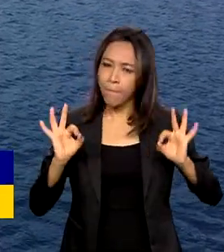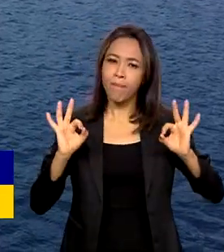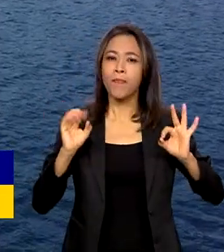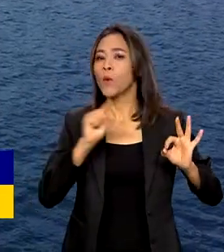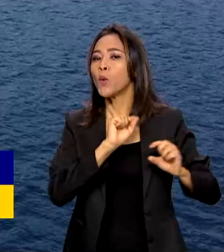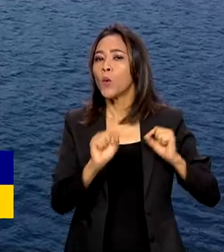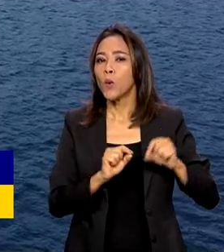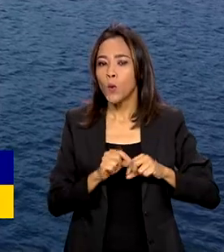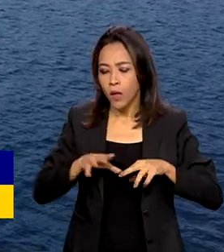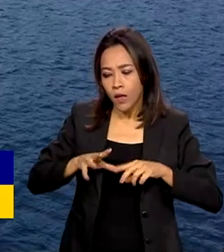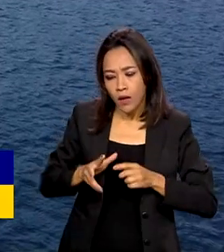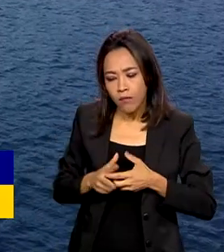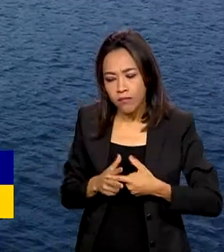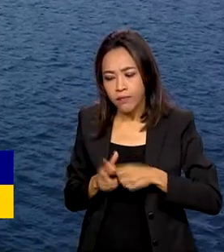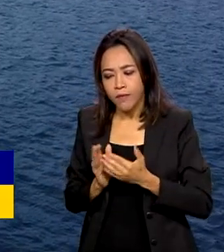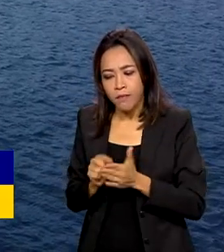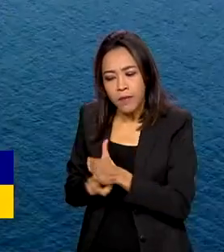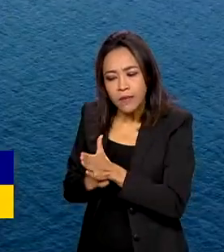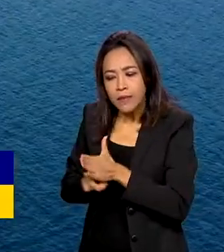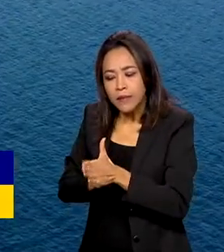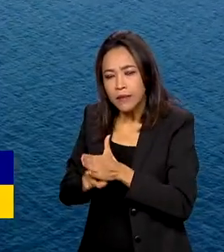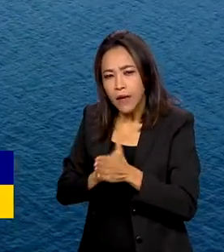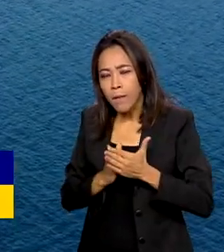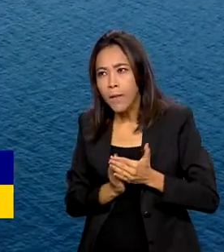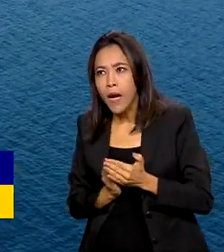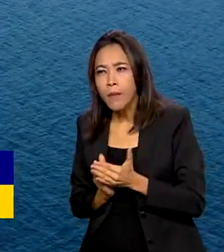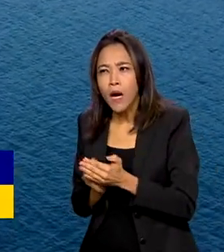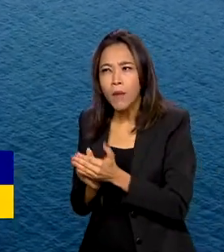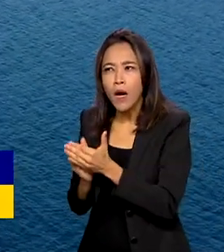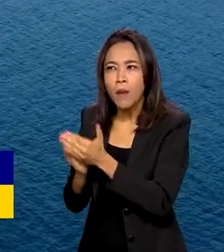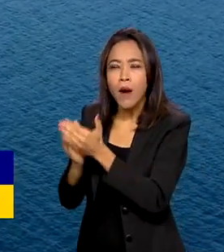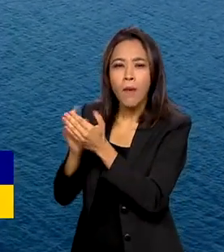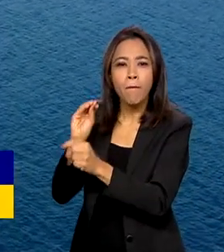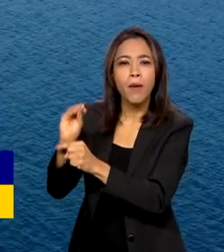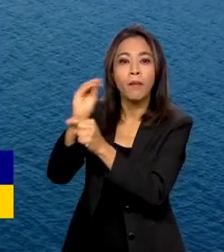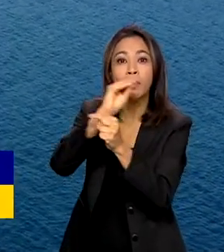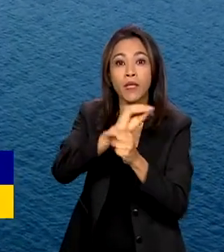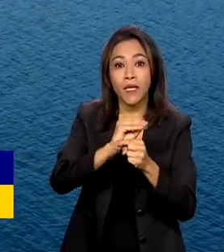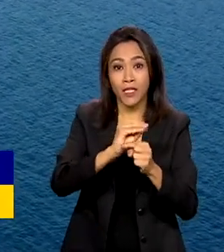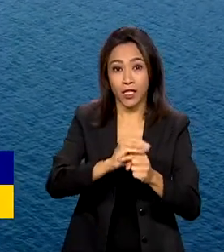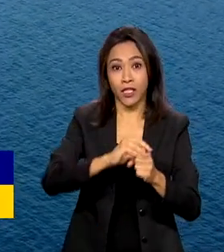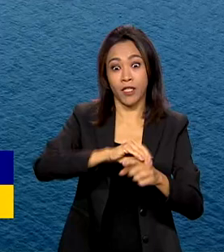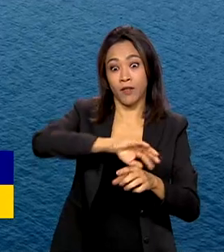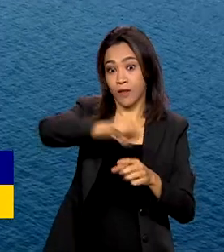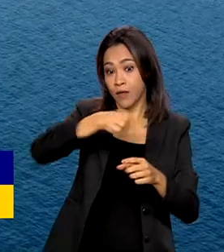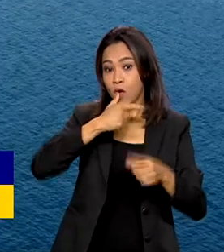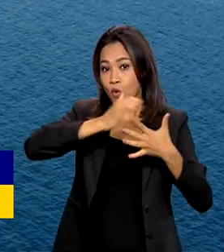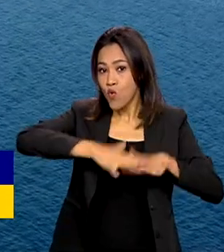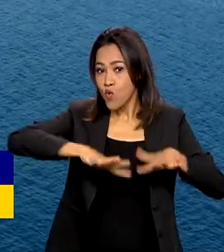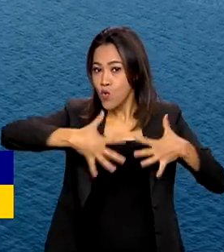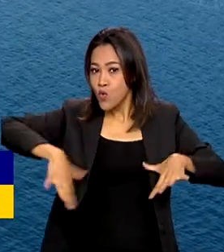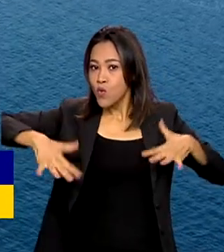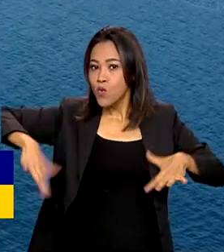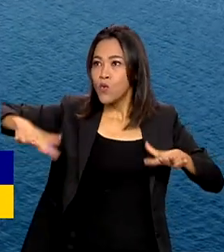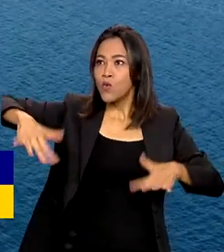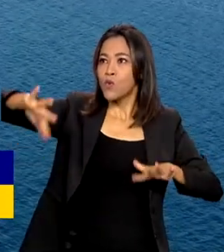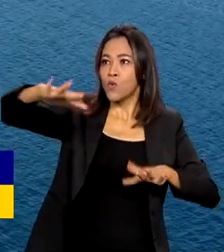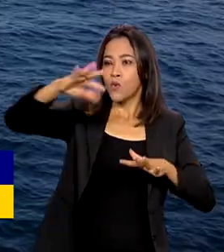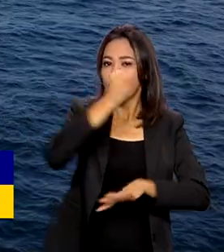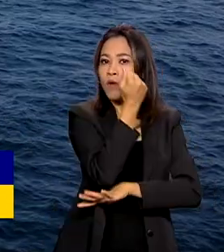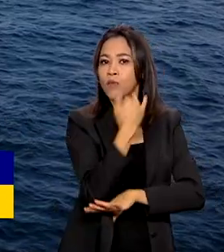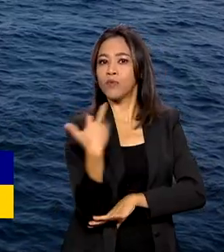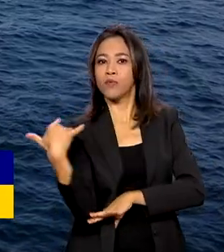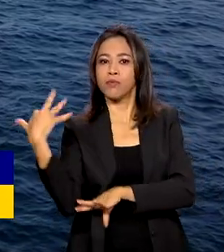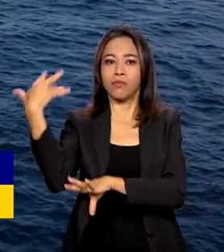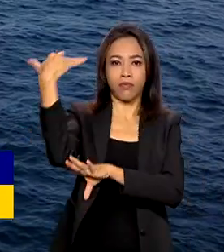mapear reservas biológicas oceânicas para proteger a fauna e a flora marítima em recifes e bancos de corais.